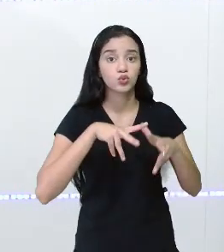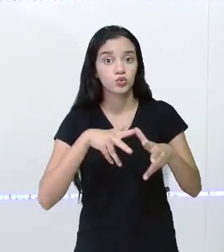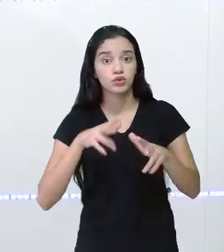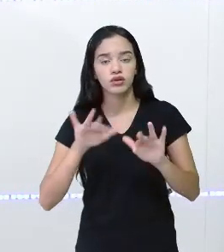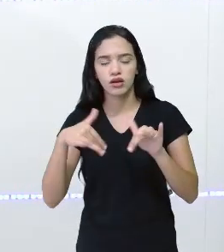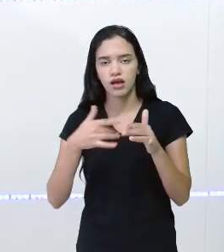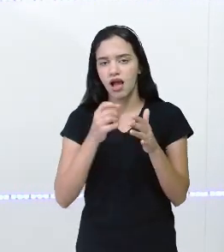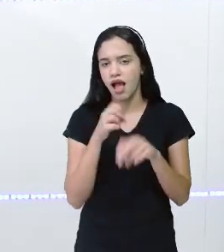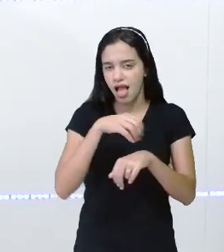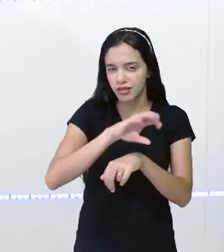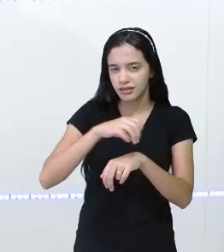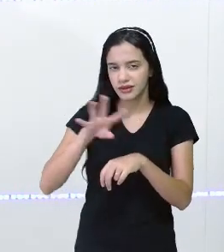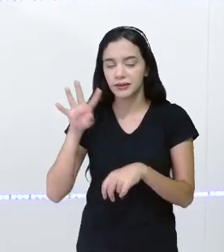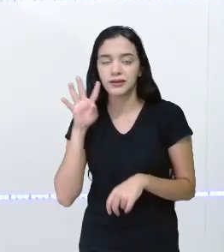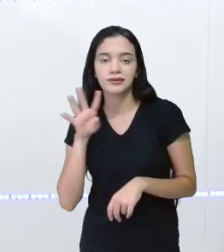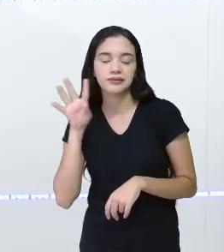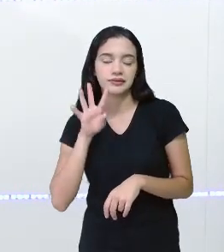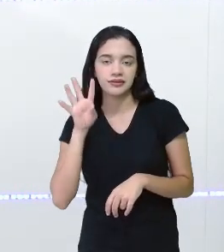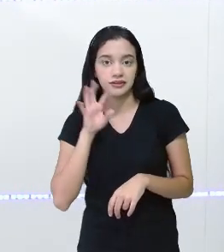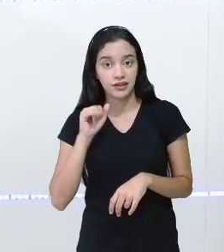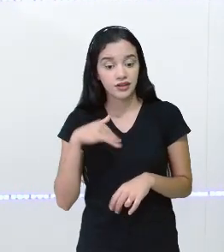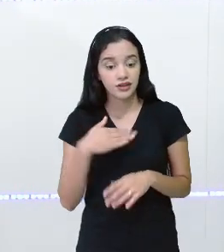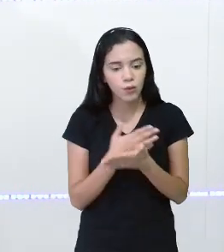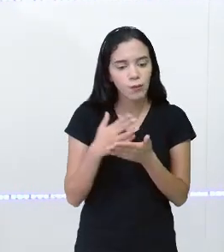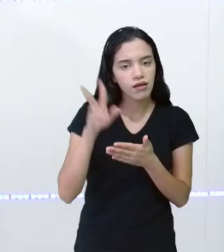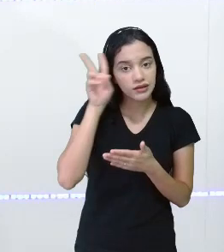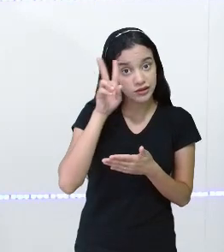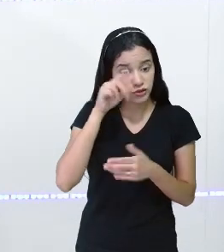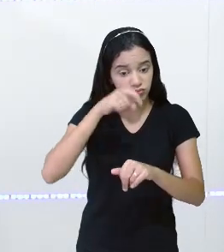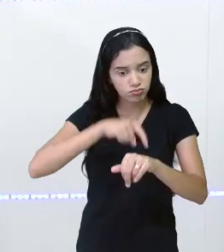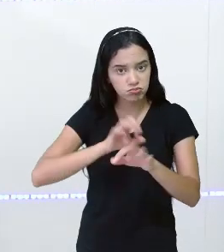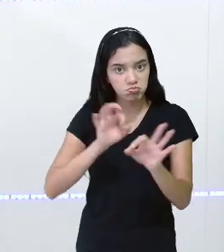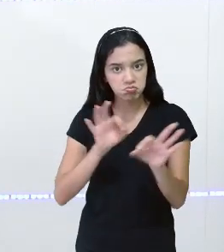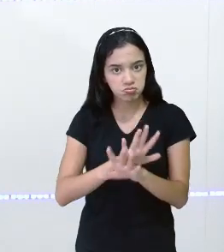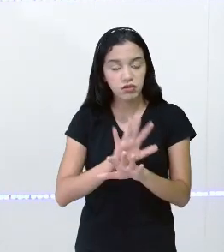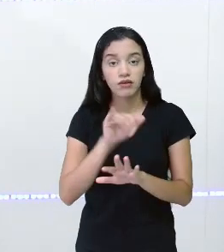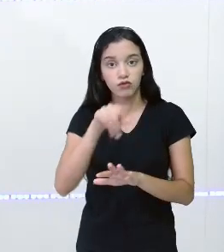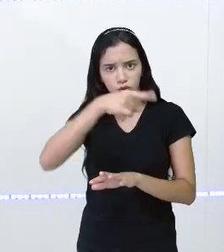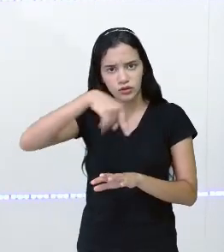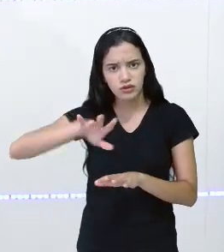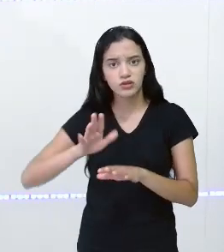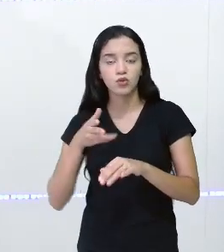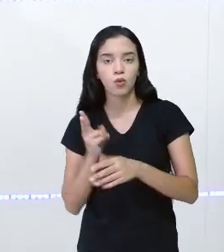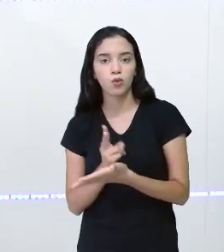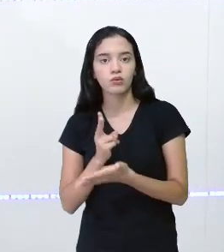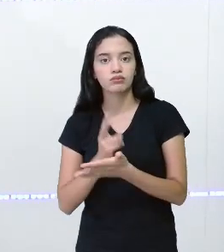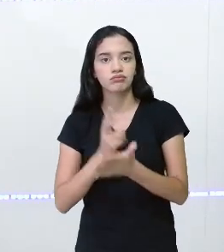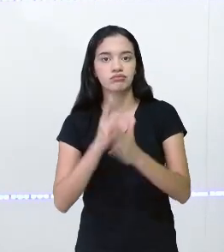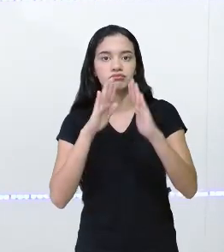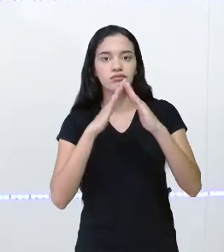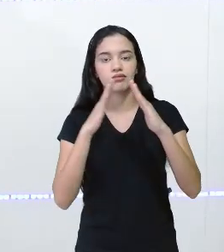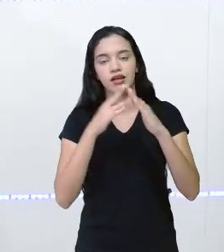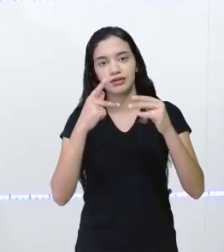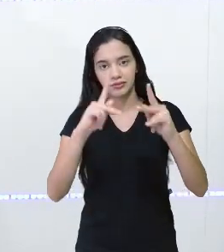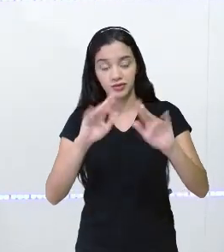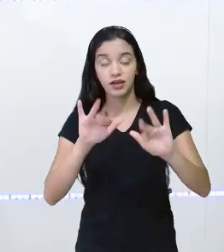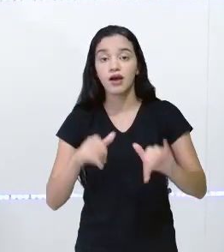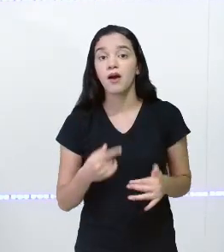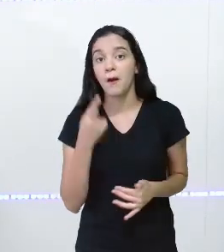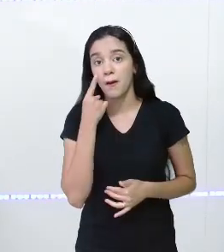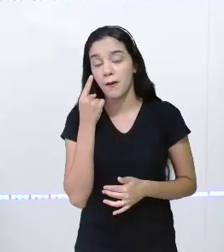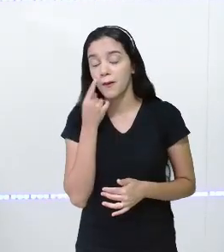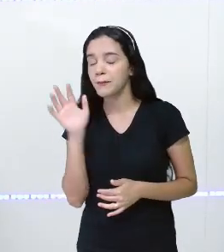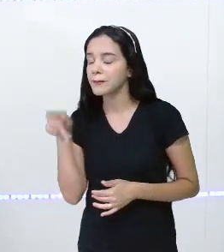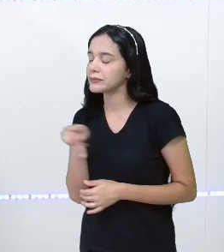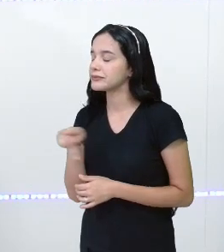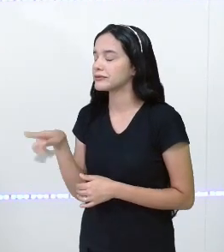aquela dica legal, inicia a história, e se não der tempo, vocês continuam aí na casa de vocês, está certo? Professora Esté, você